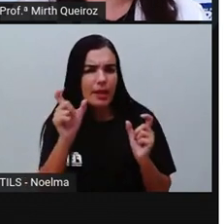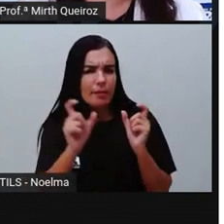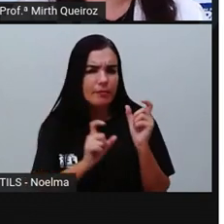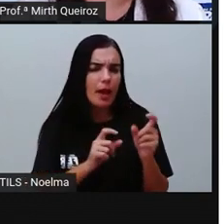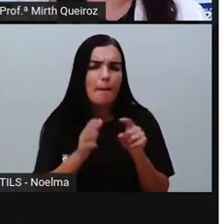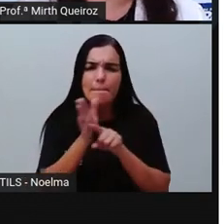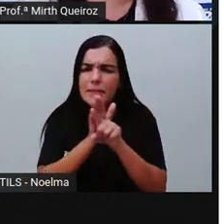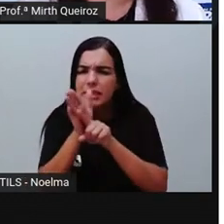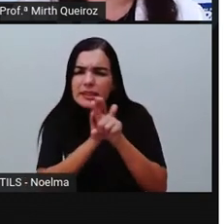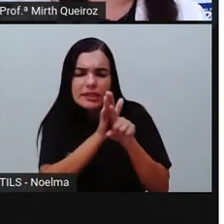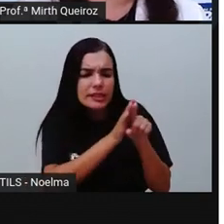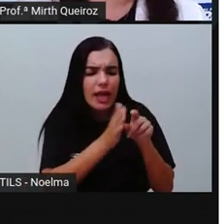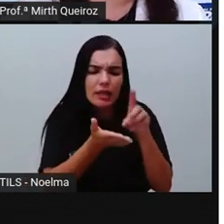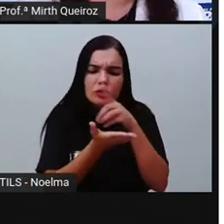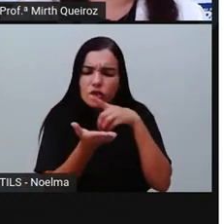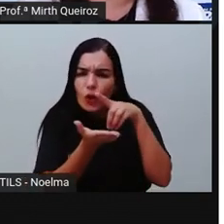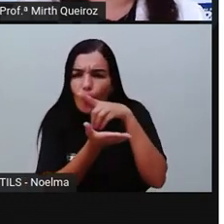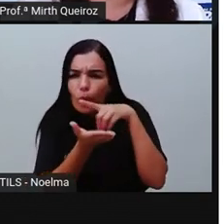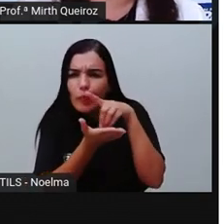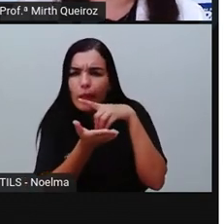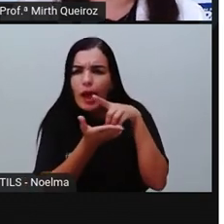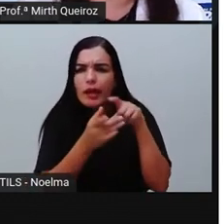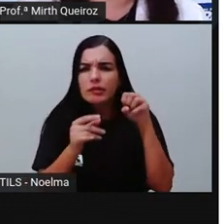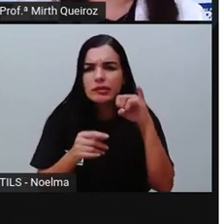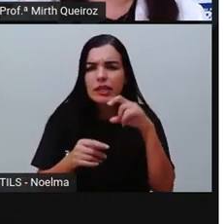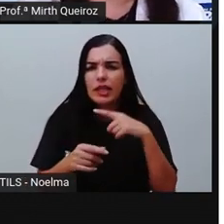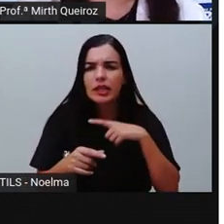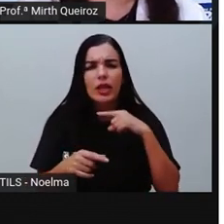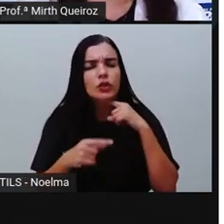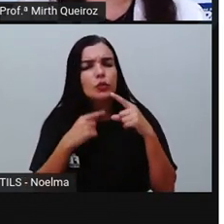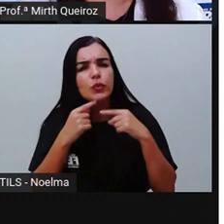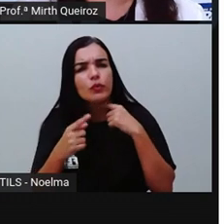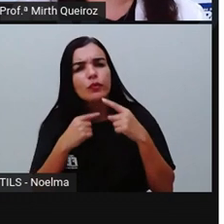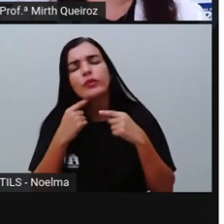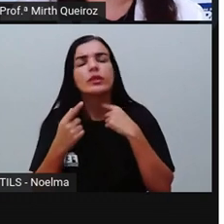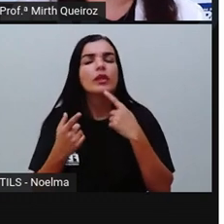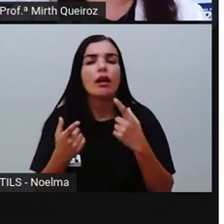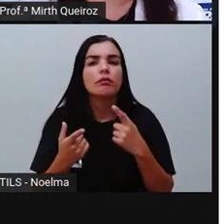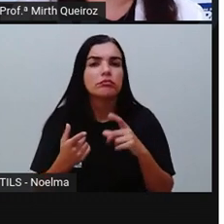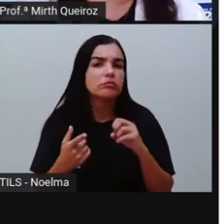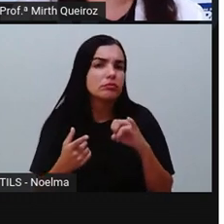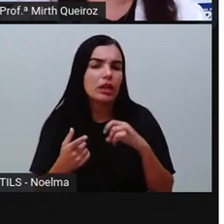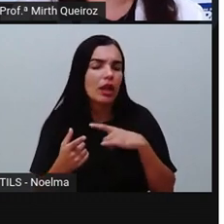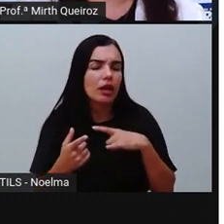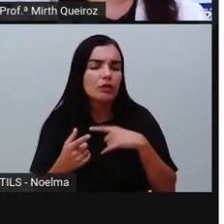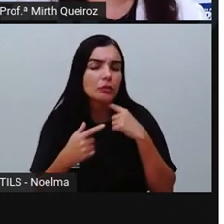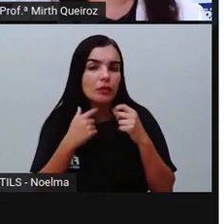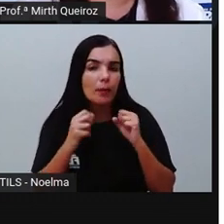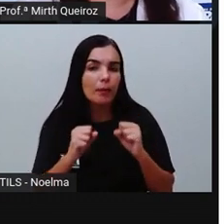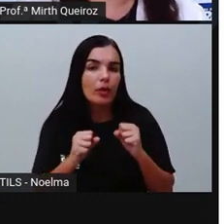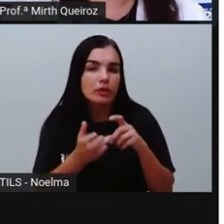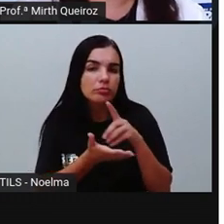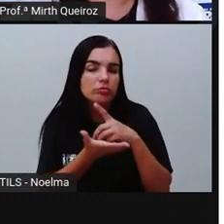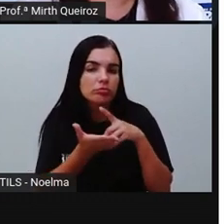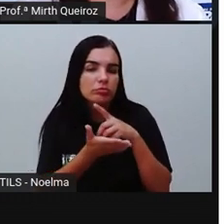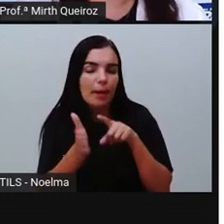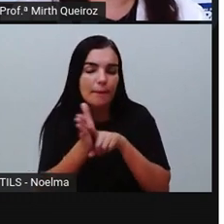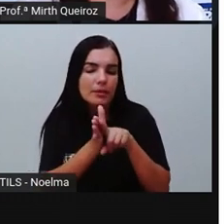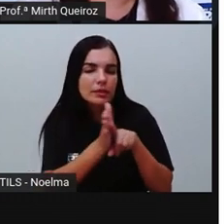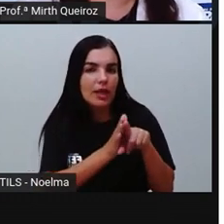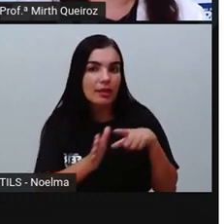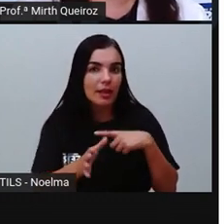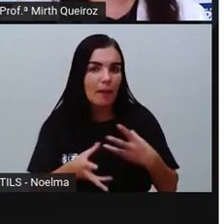Pesquisem no dicionário também quando vocês sentirem dúvidas, né? Em relação à escrita das palavras que assim vocês vão estar